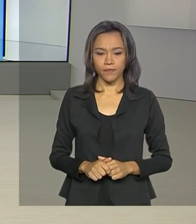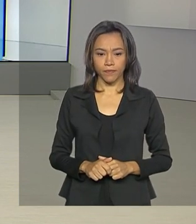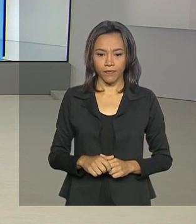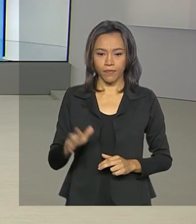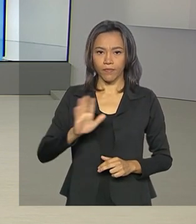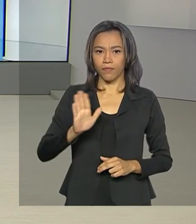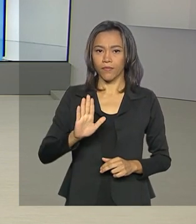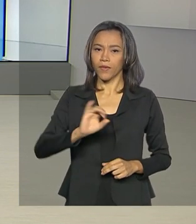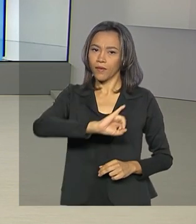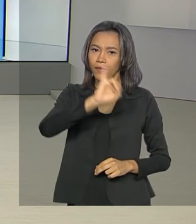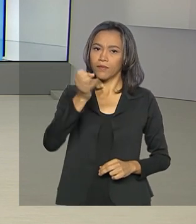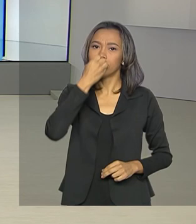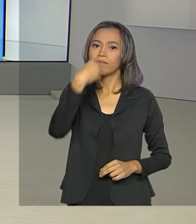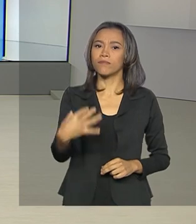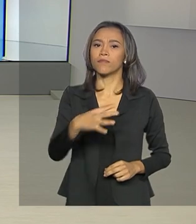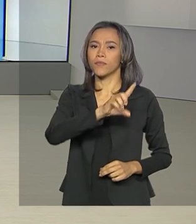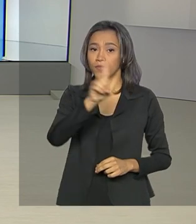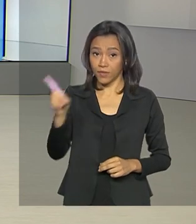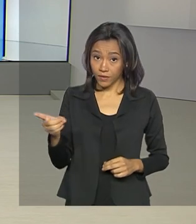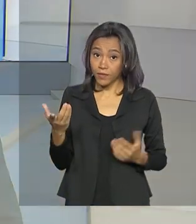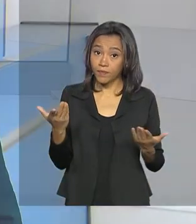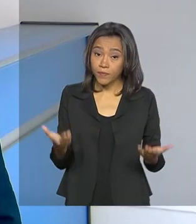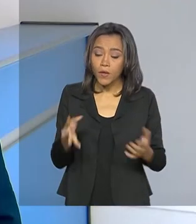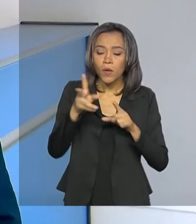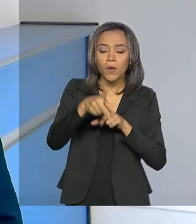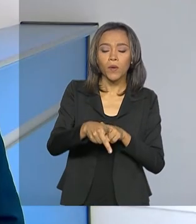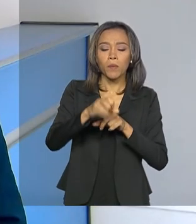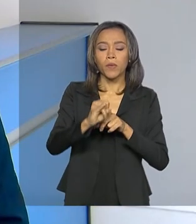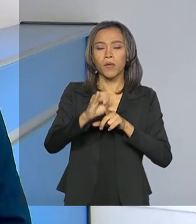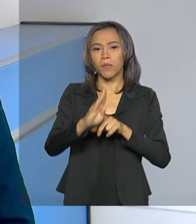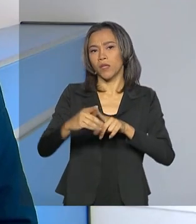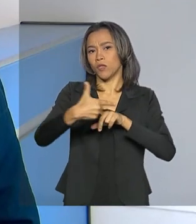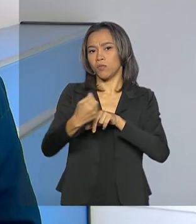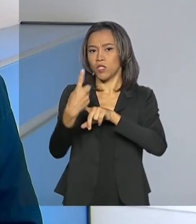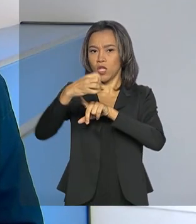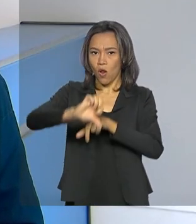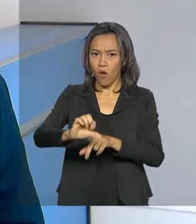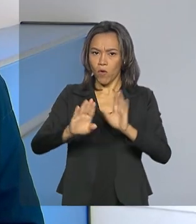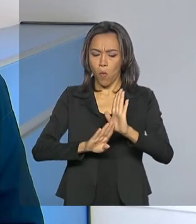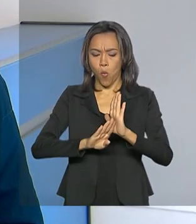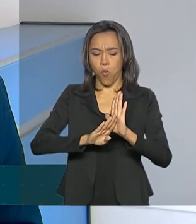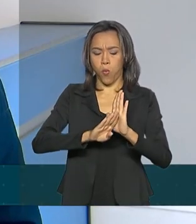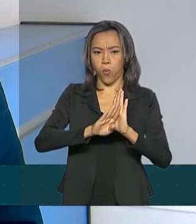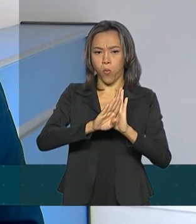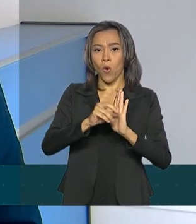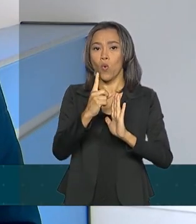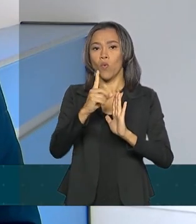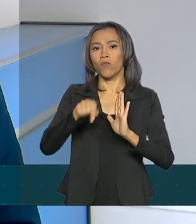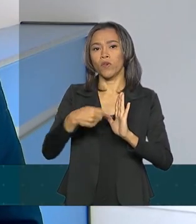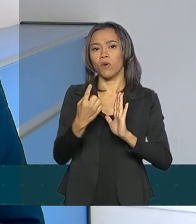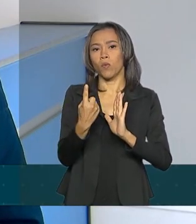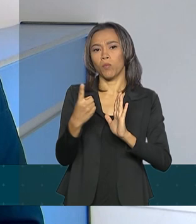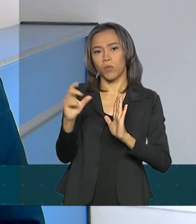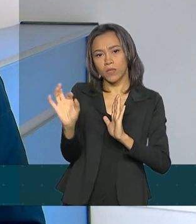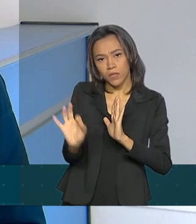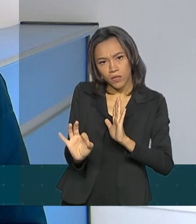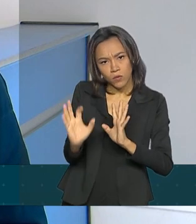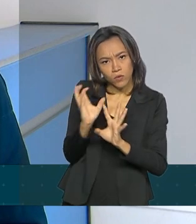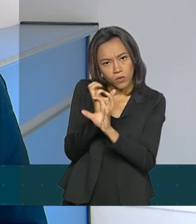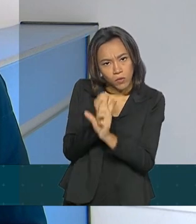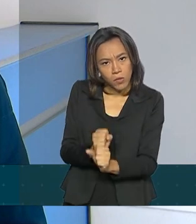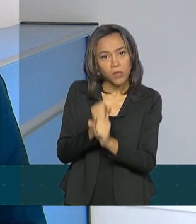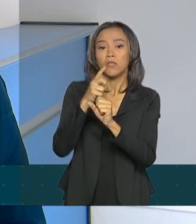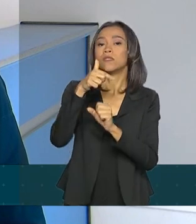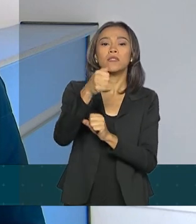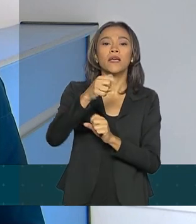Olá, Renata, bom dia. É isso, o PIB fechou 2019 com um crescimento de 1,1%, totalizando